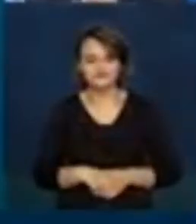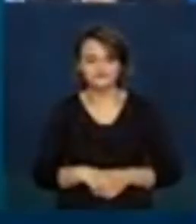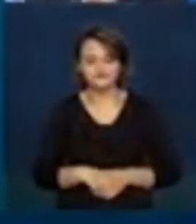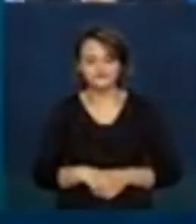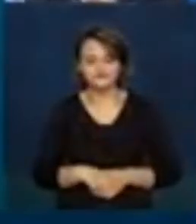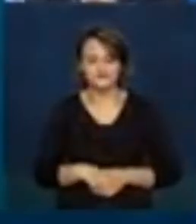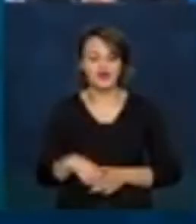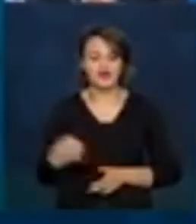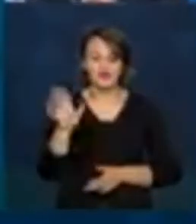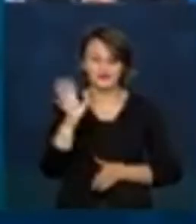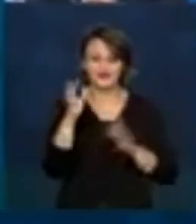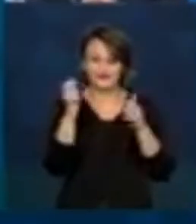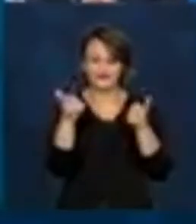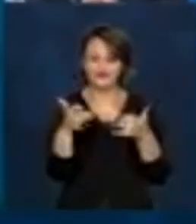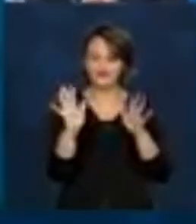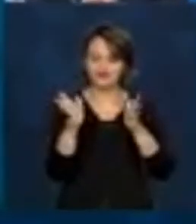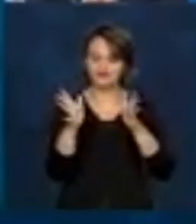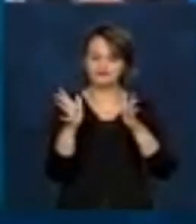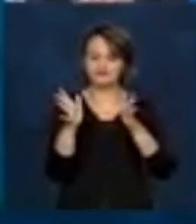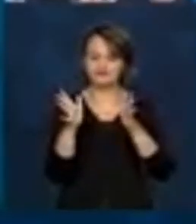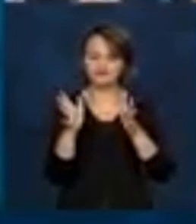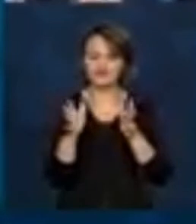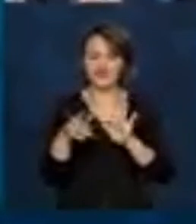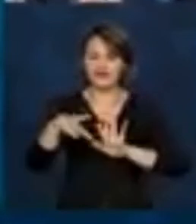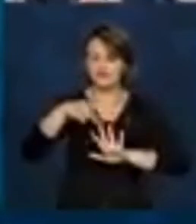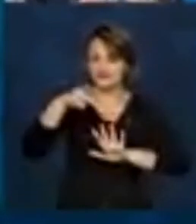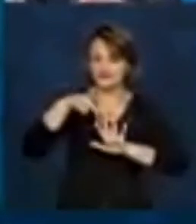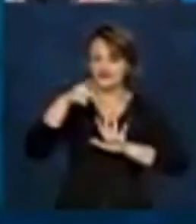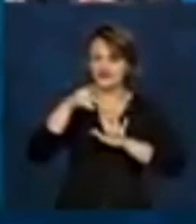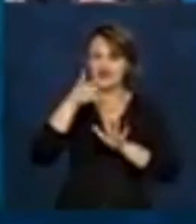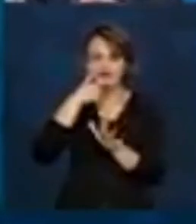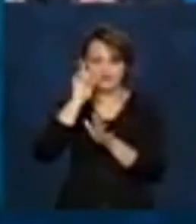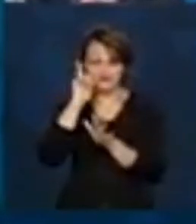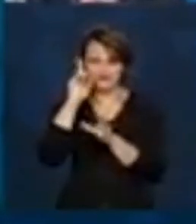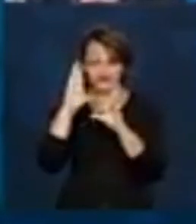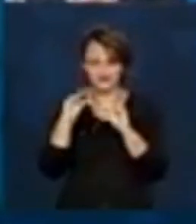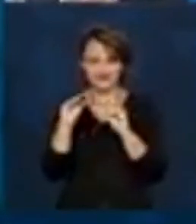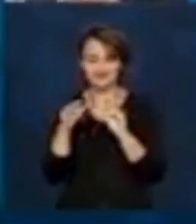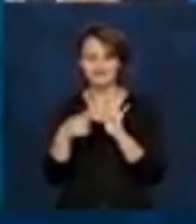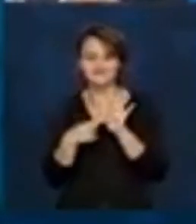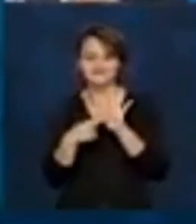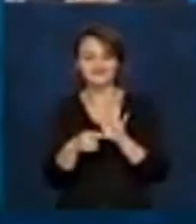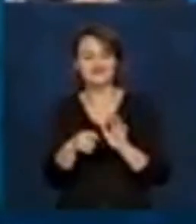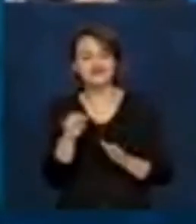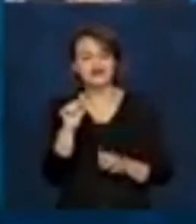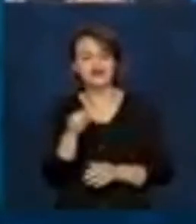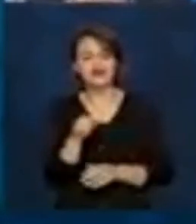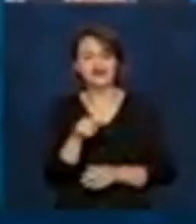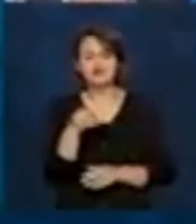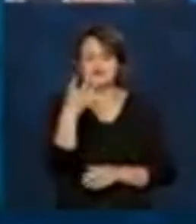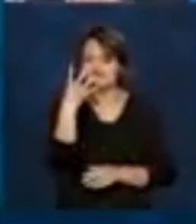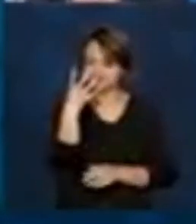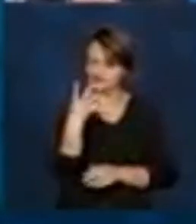como nós falamos, uma portaria emitida ontem à noite, não Barreira? São quase